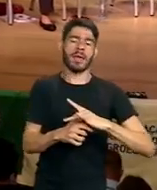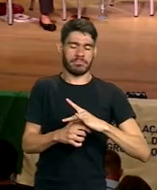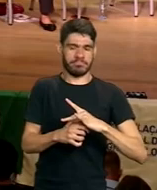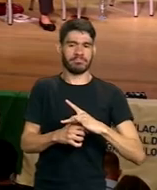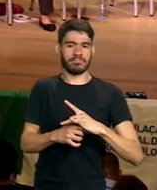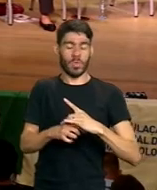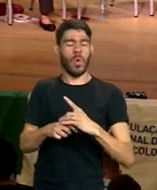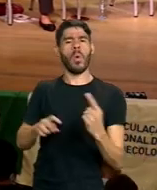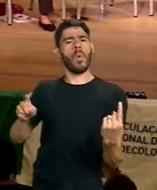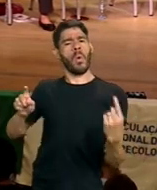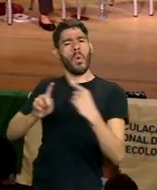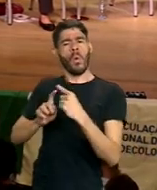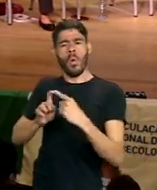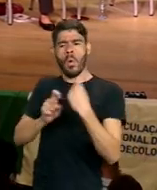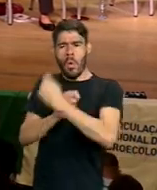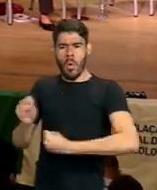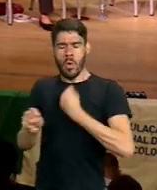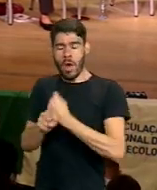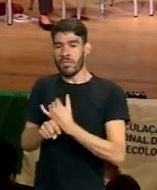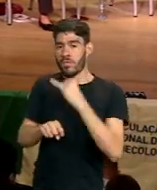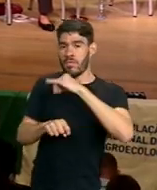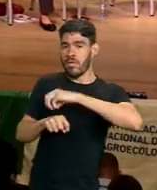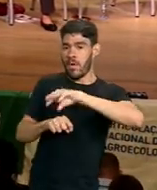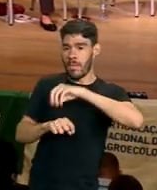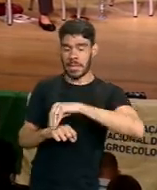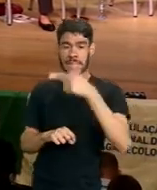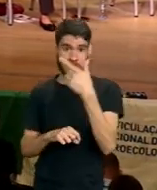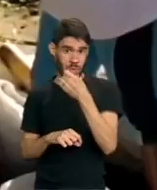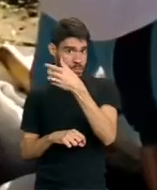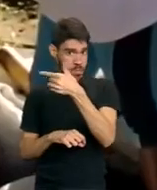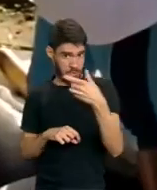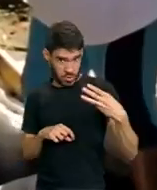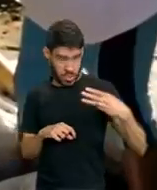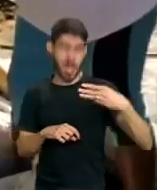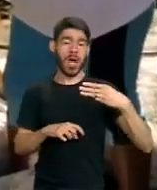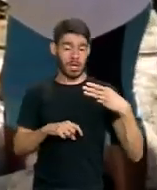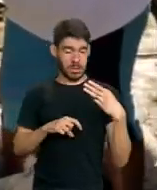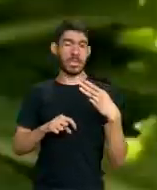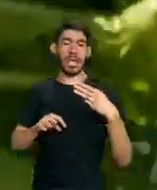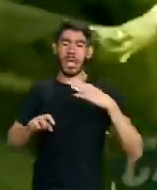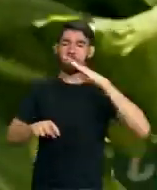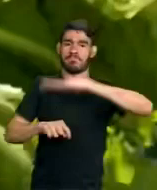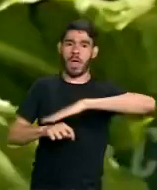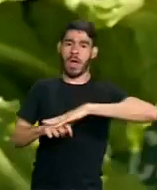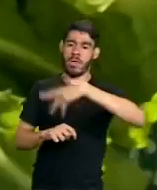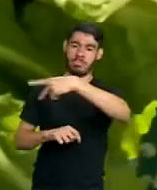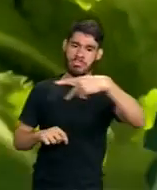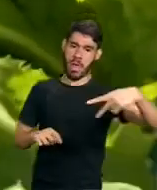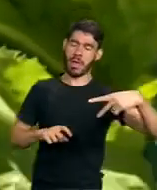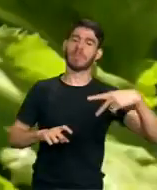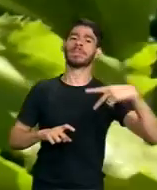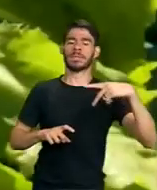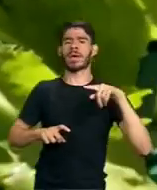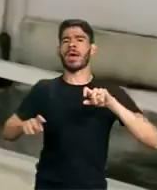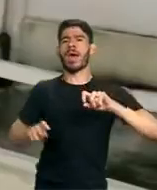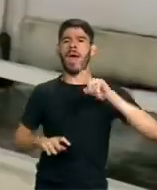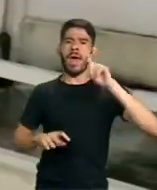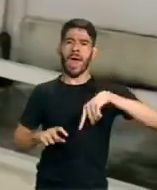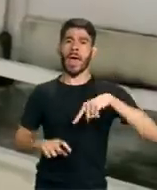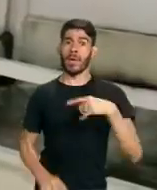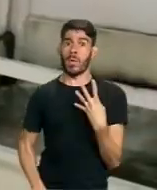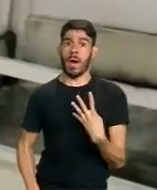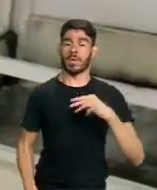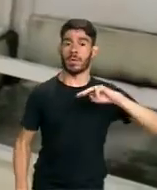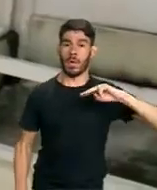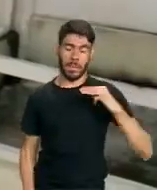o Anuário Estatístico da Agricultura Familiar de 2023, as propriedades deste tipo são cerca de 4